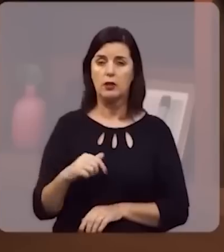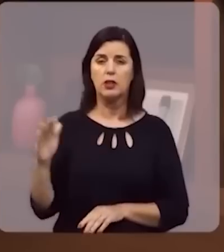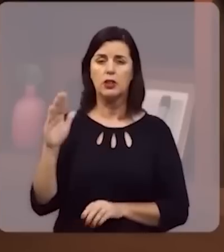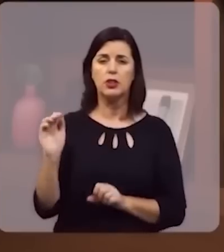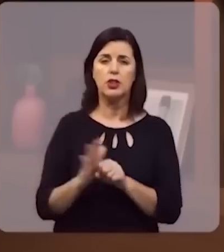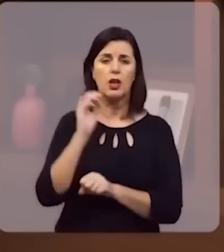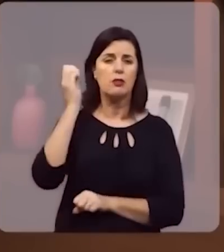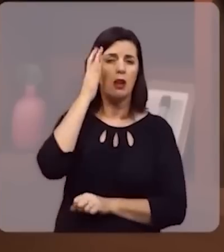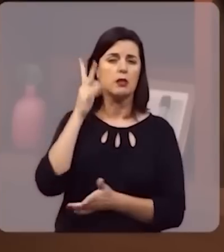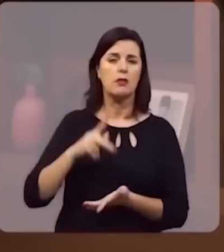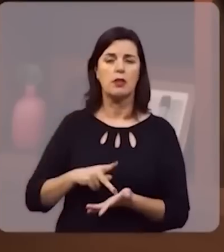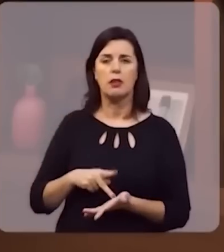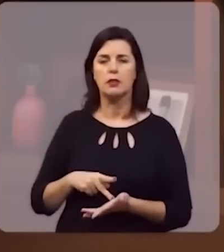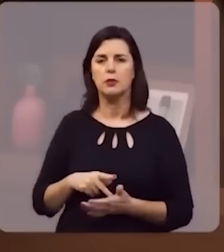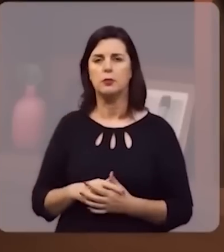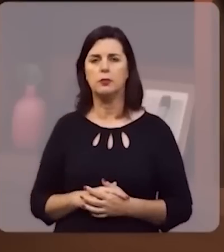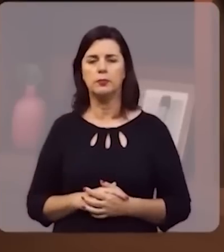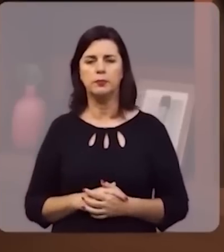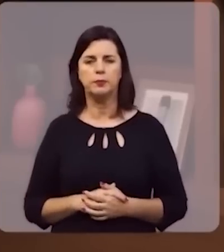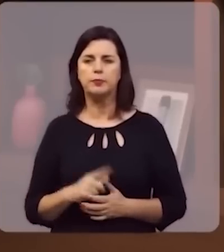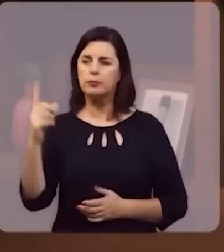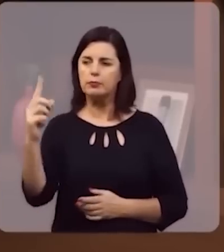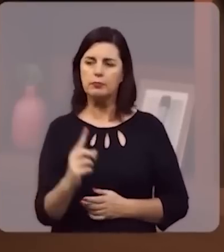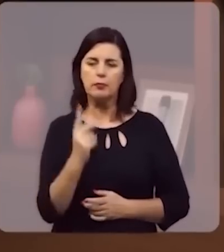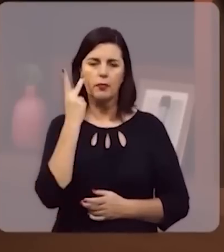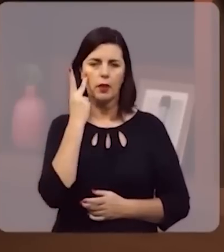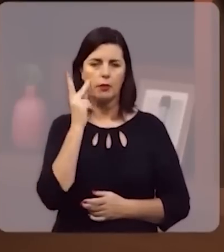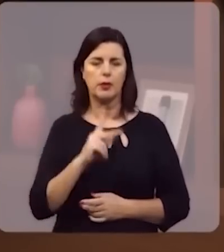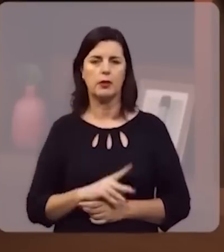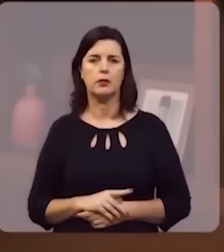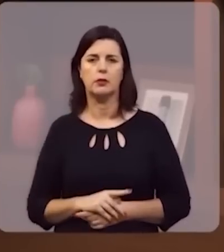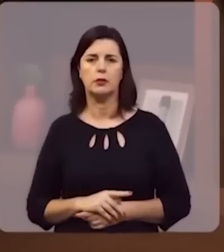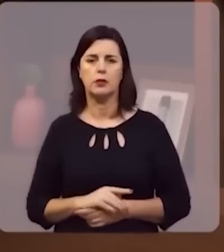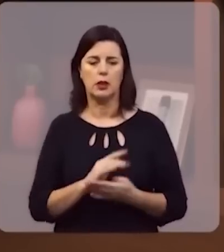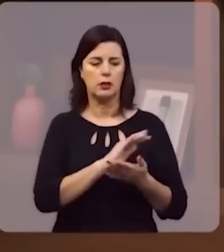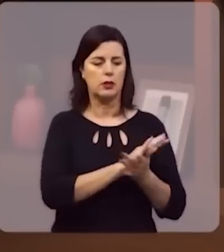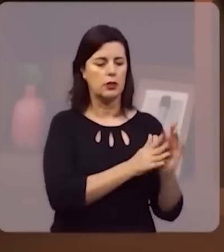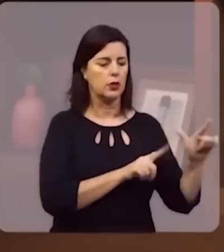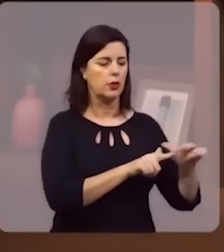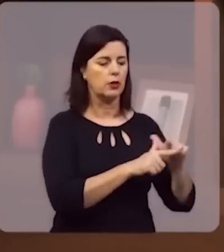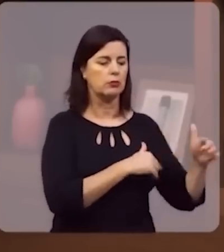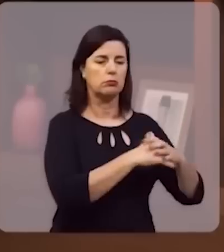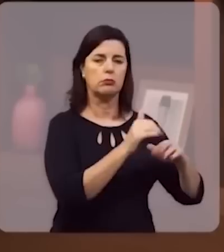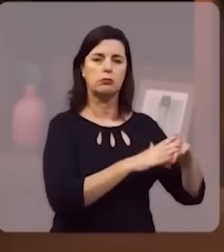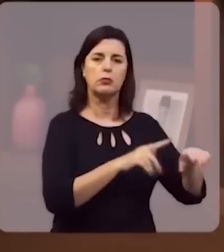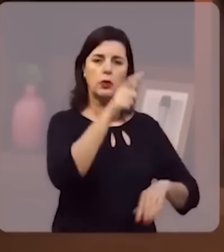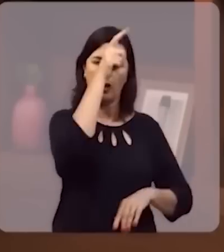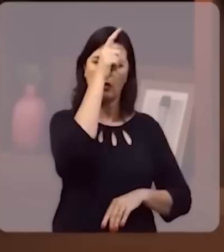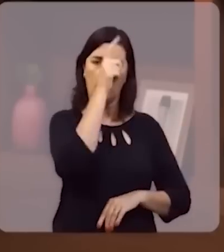cheio de graça e de verdade. E Ele veio para destruir as obras do diabo.